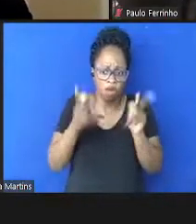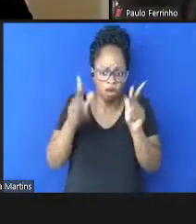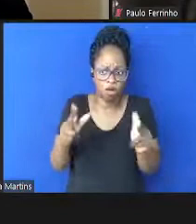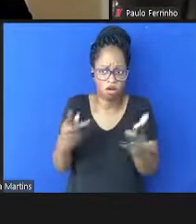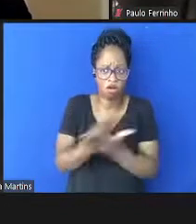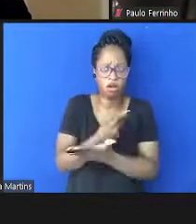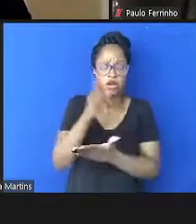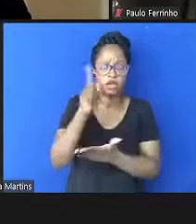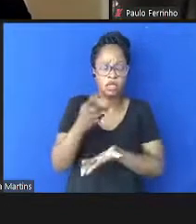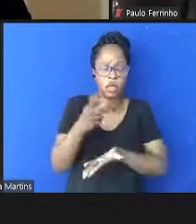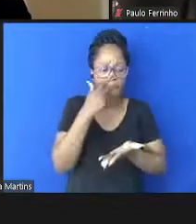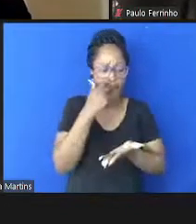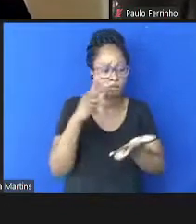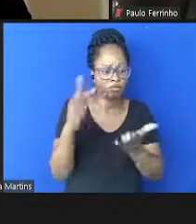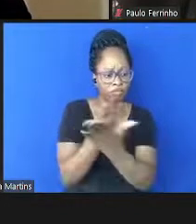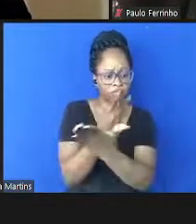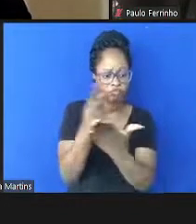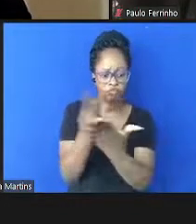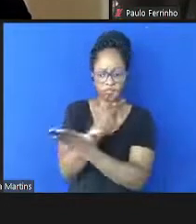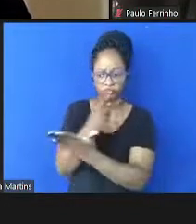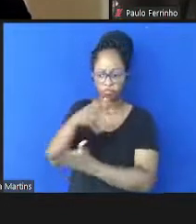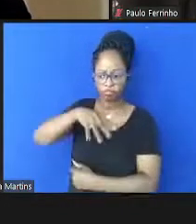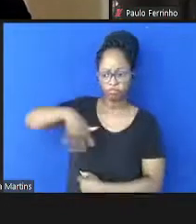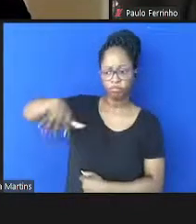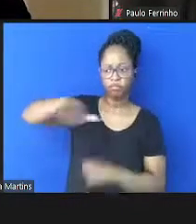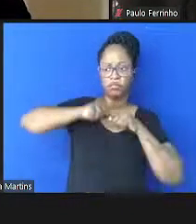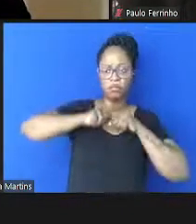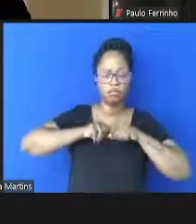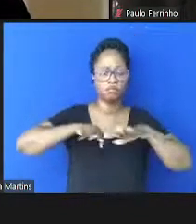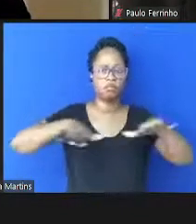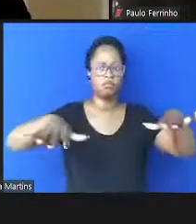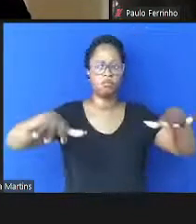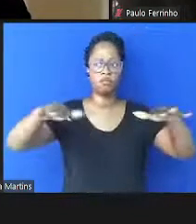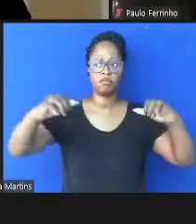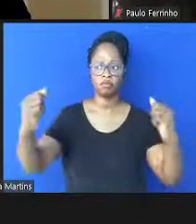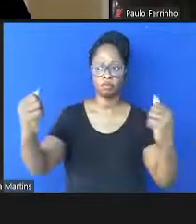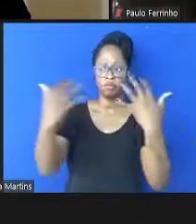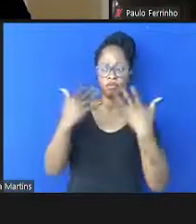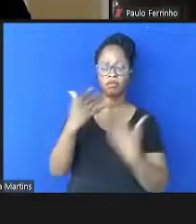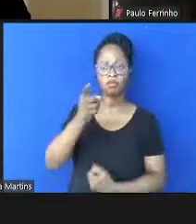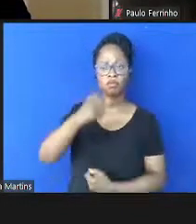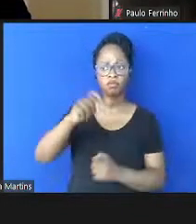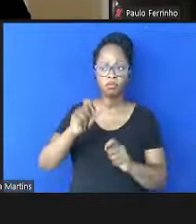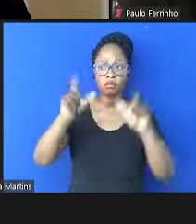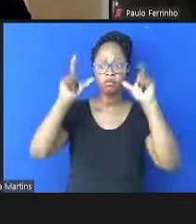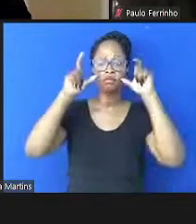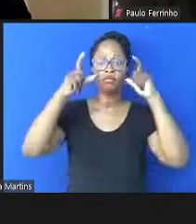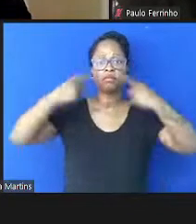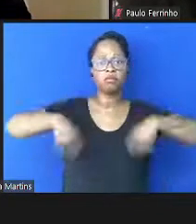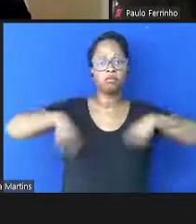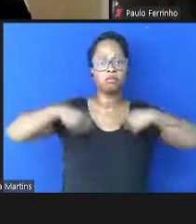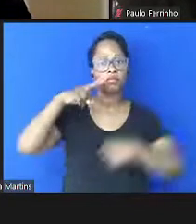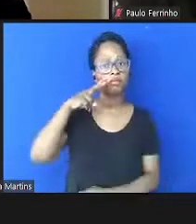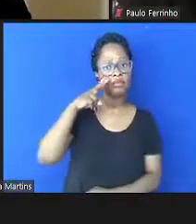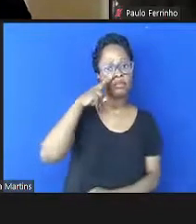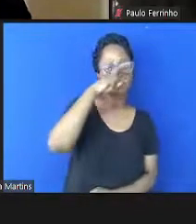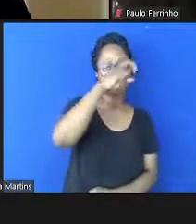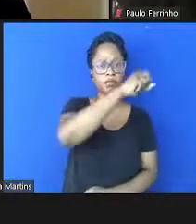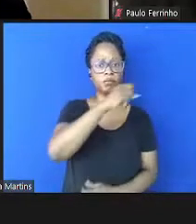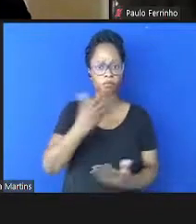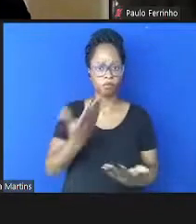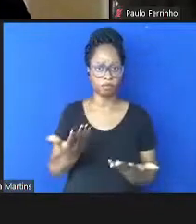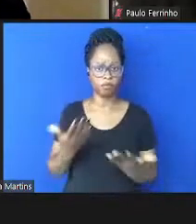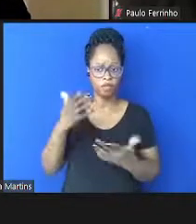ultrapassa as fronteiras dos países, que atinge todos nós, e chamando a atenção para a necessidade de fortalecer e retomar os